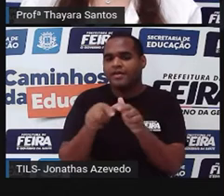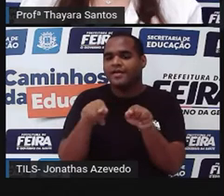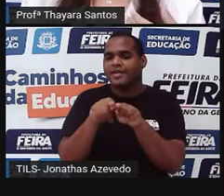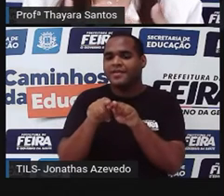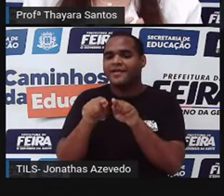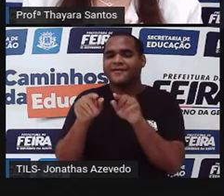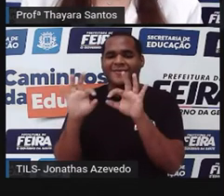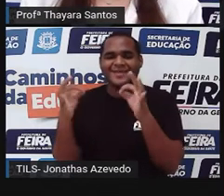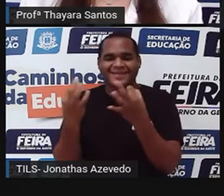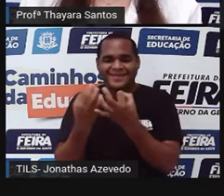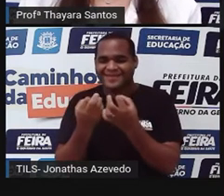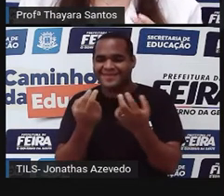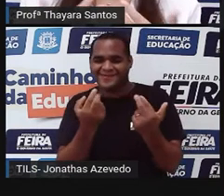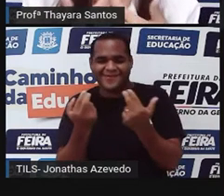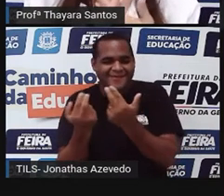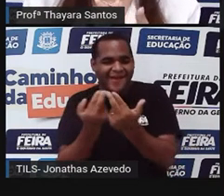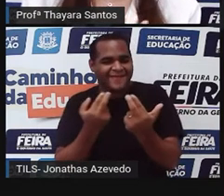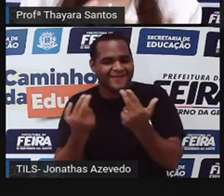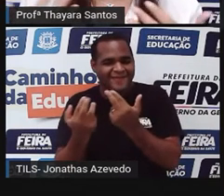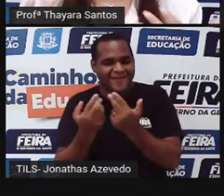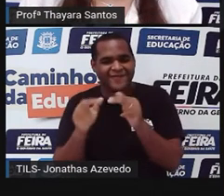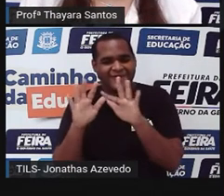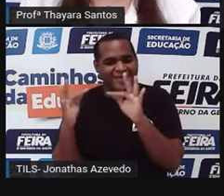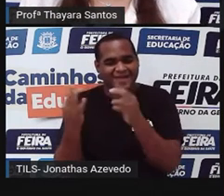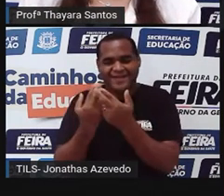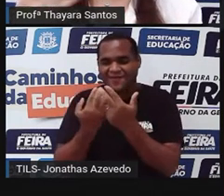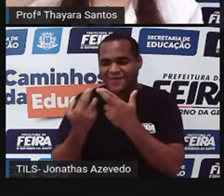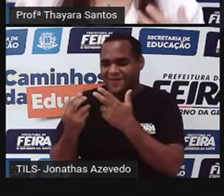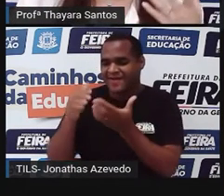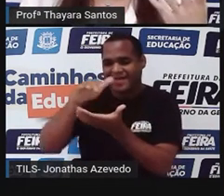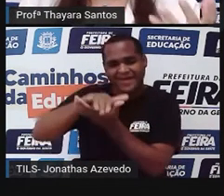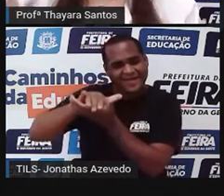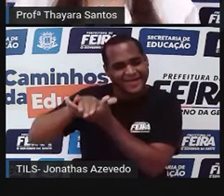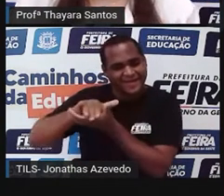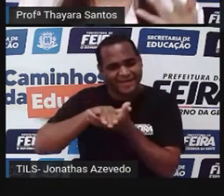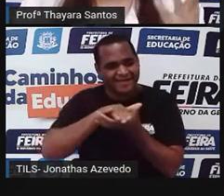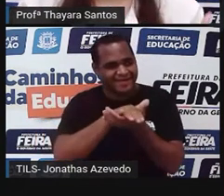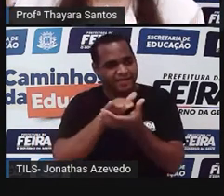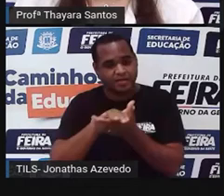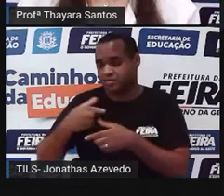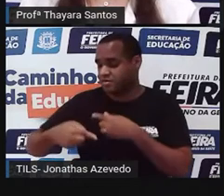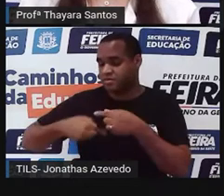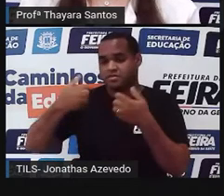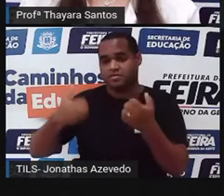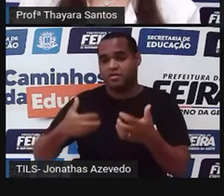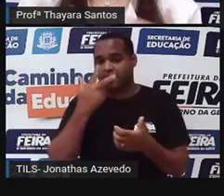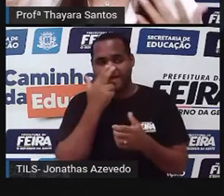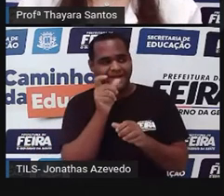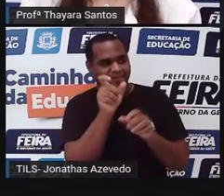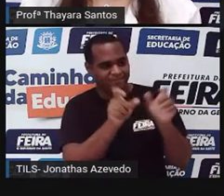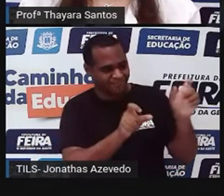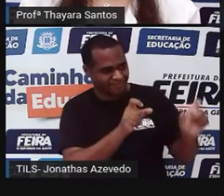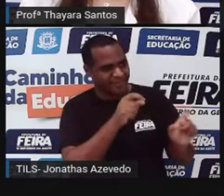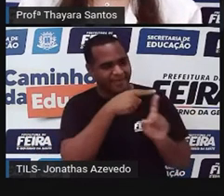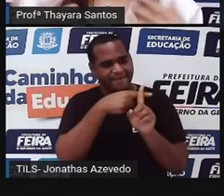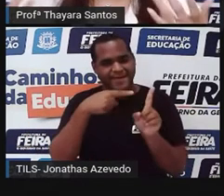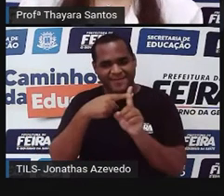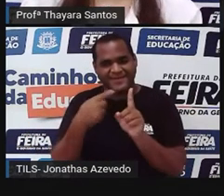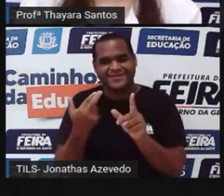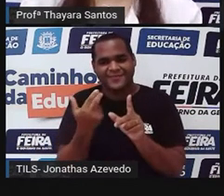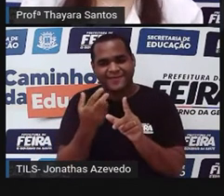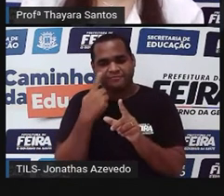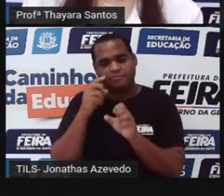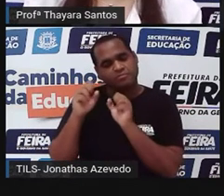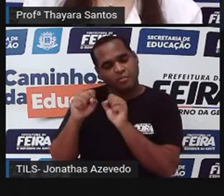casamentos com sanguíneos. Pessoas ali aparentadas se casando. Então, o material genético delas é parecido e pode favorecer